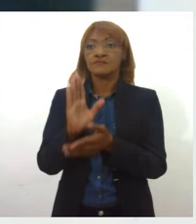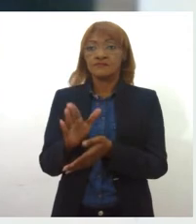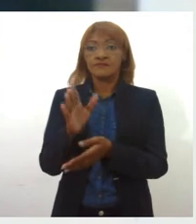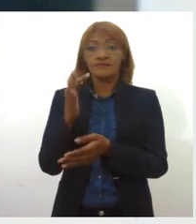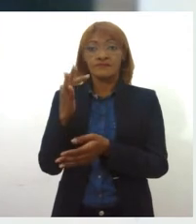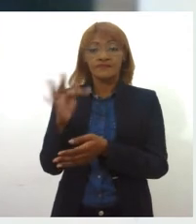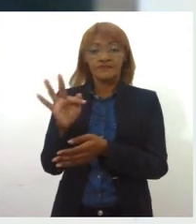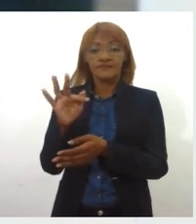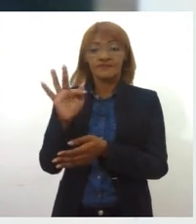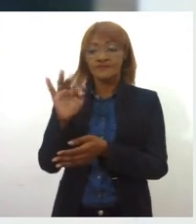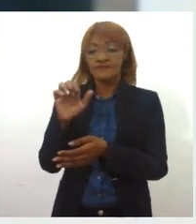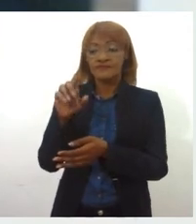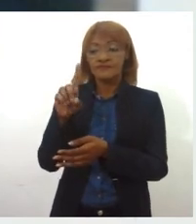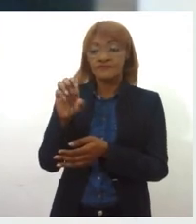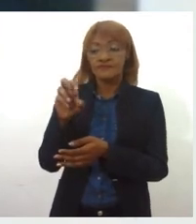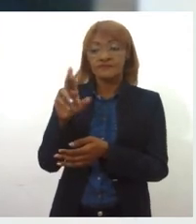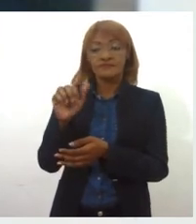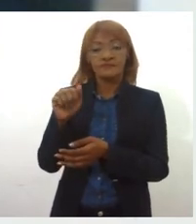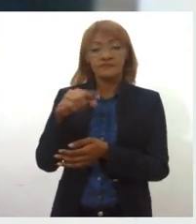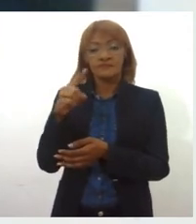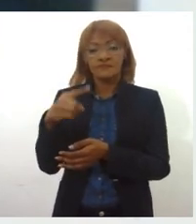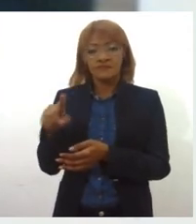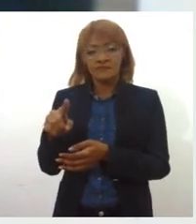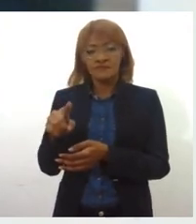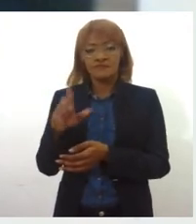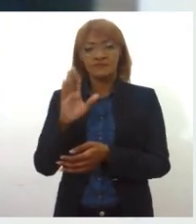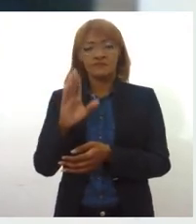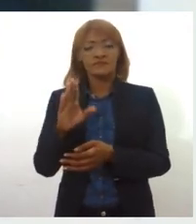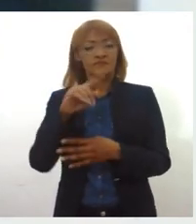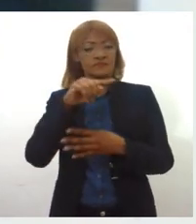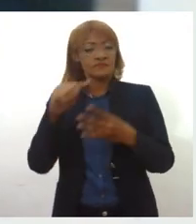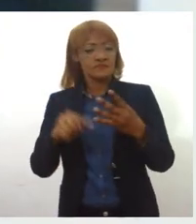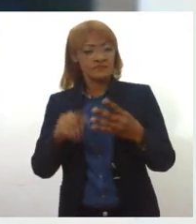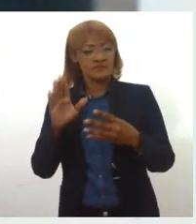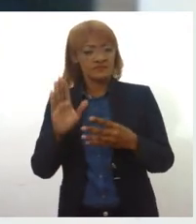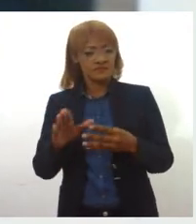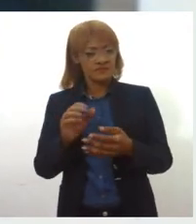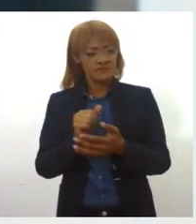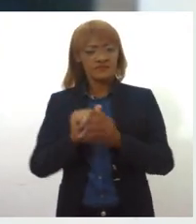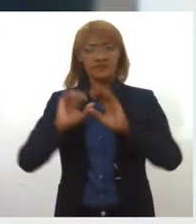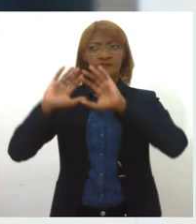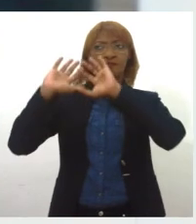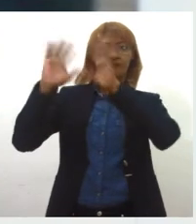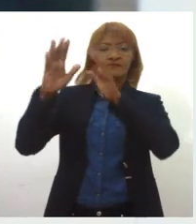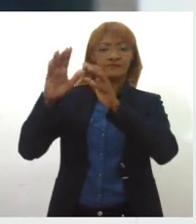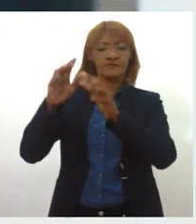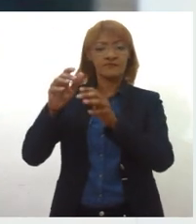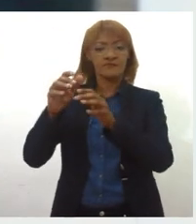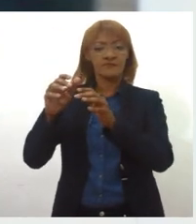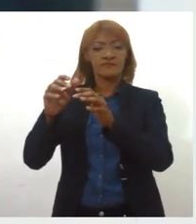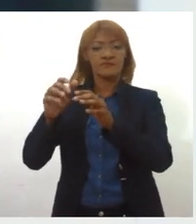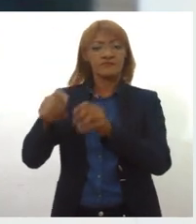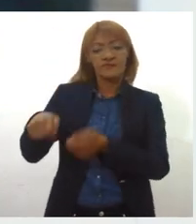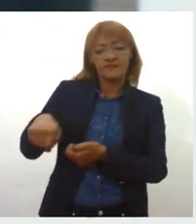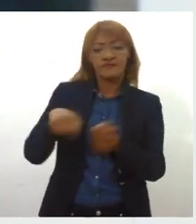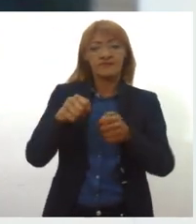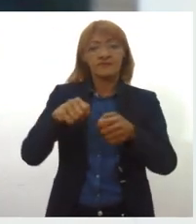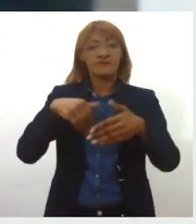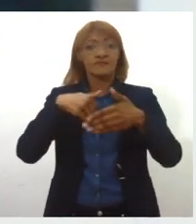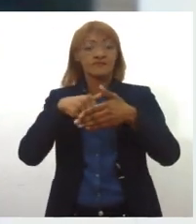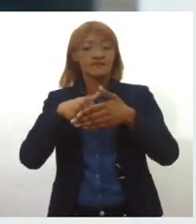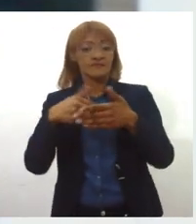aí nós contemplamos as quatro federações de modalidades coletivas, que é a de vôlei, a de basquete, a de handball e de futsal,